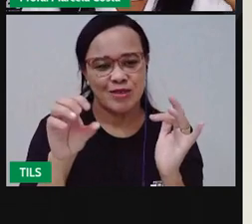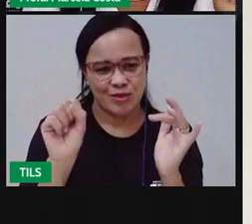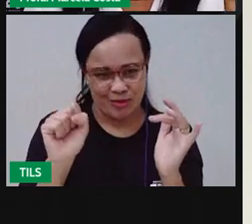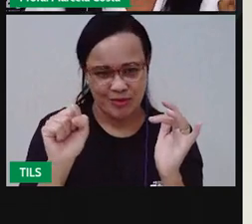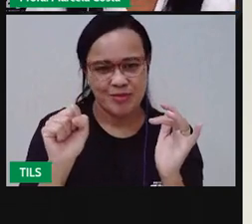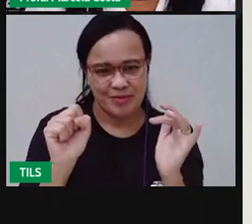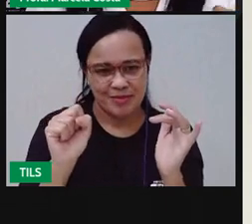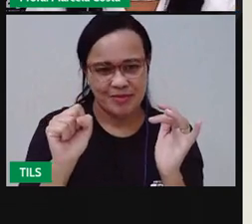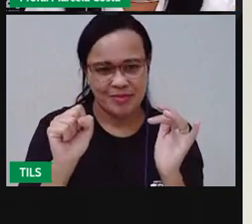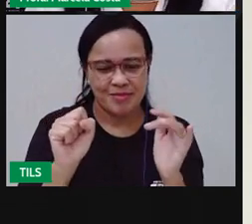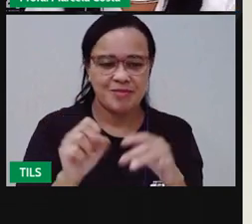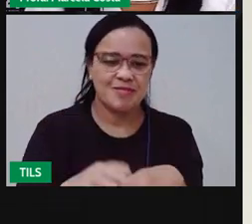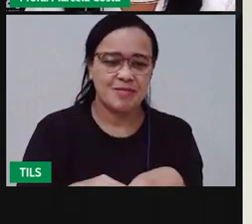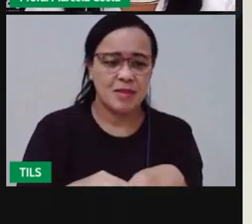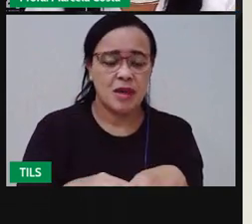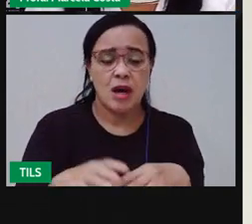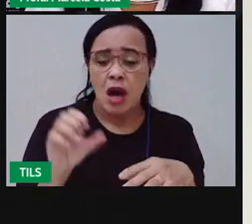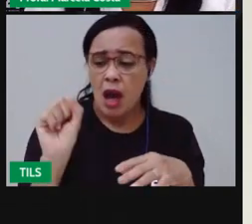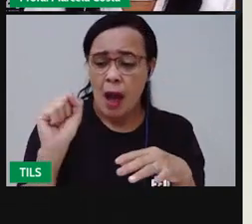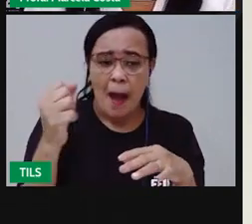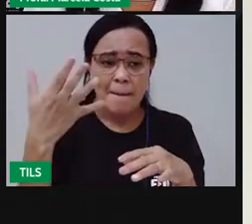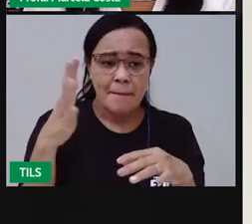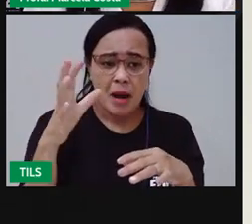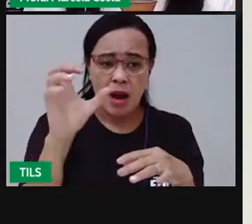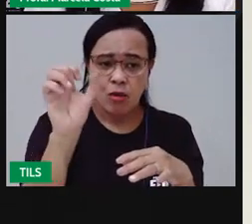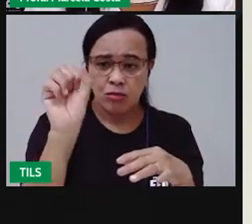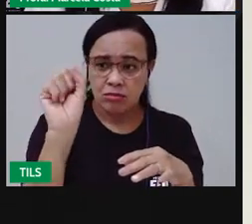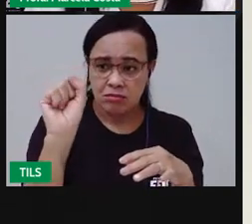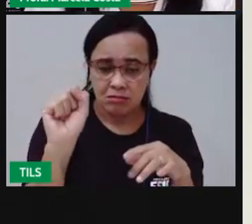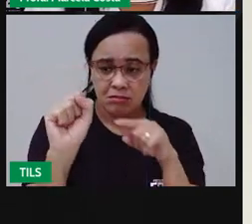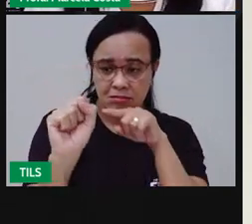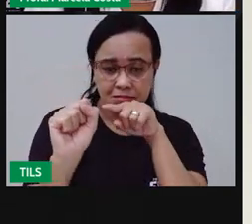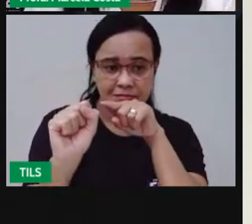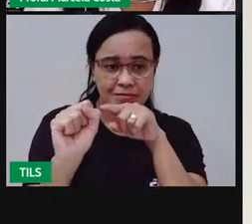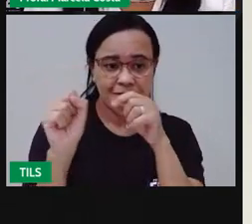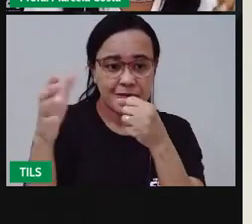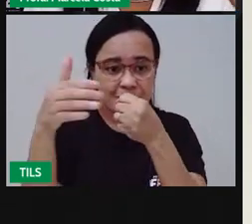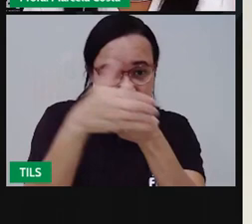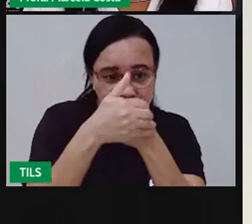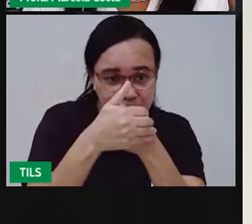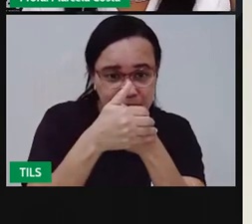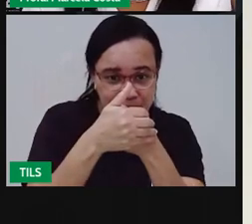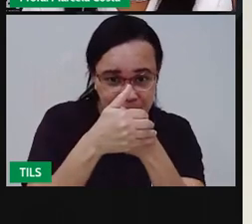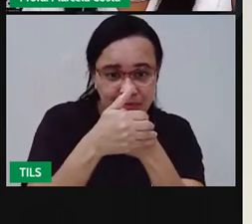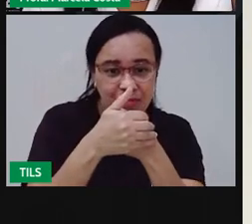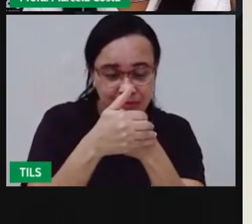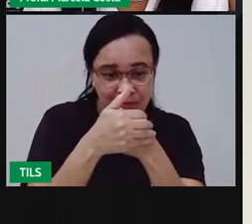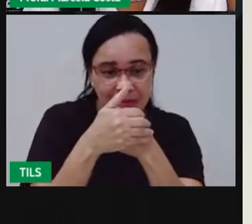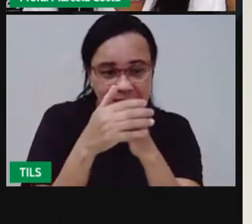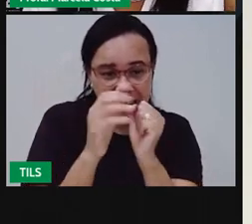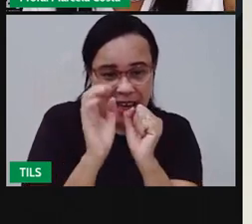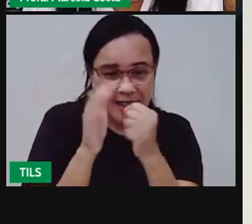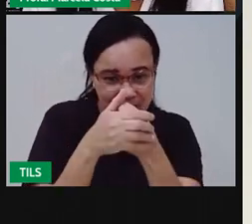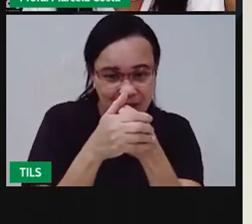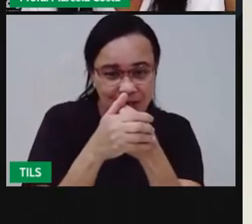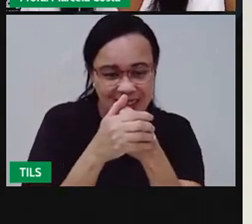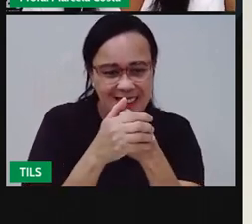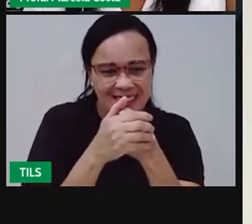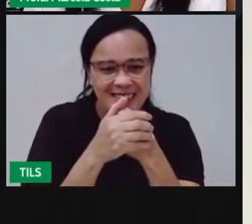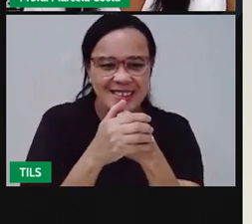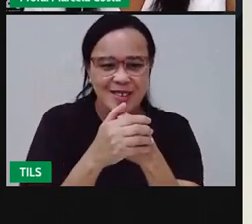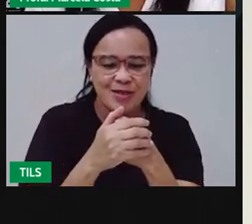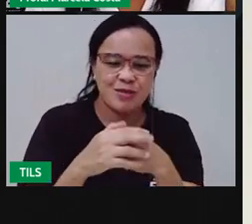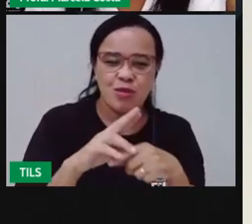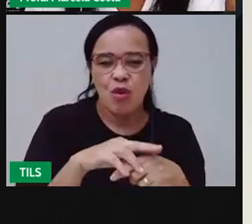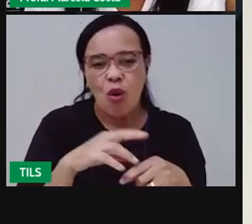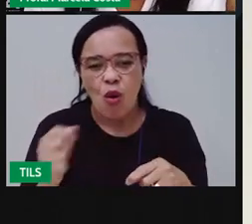Quando a mão se fecha, ficamos escondidos, como um bicho de conta ou uma tartaruga.